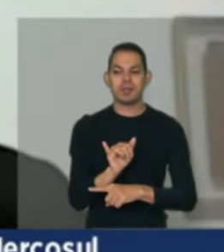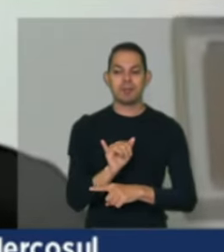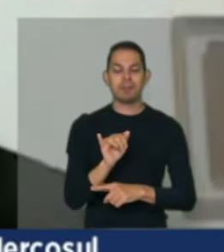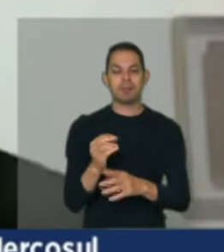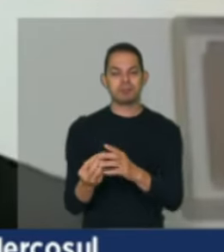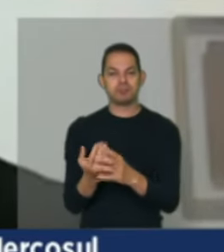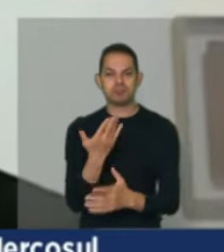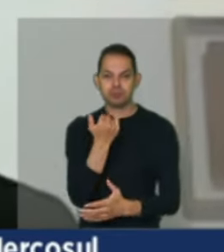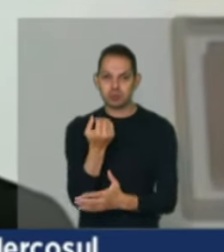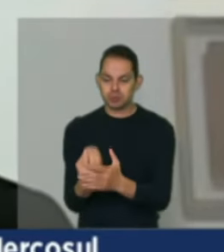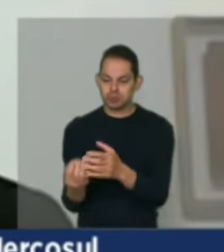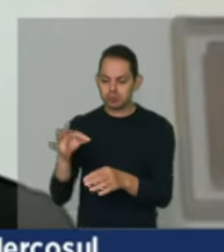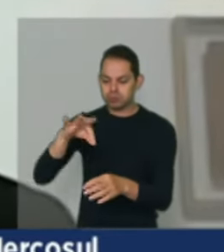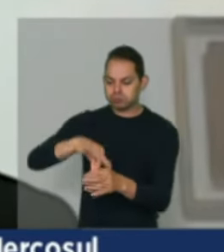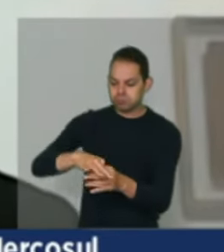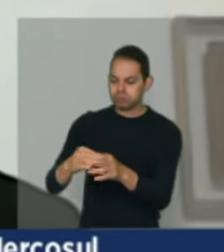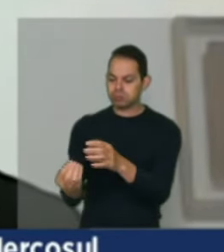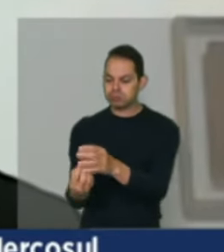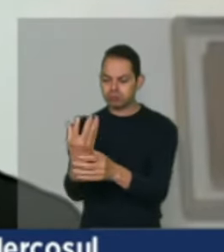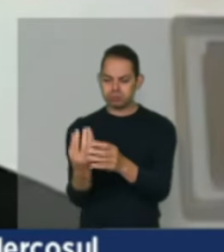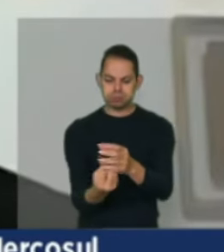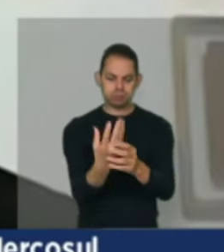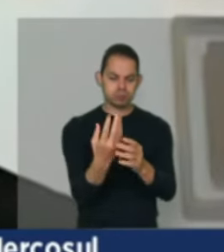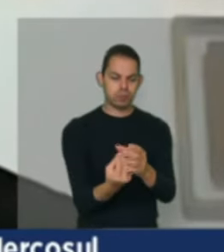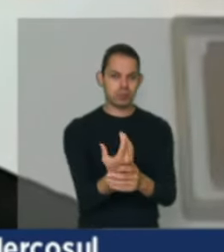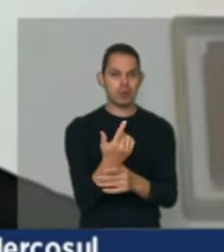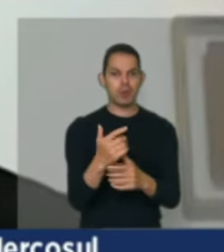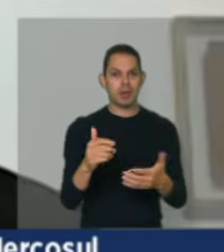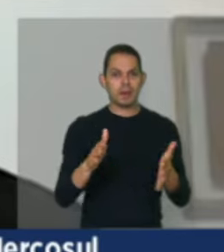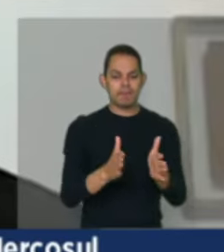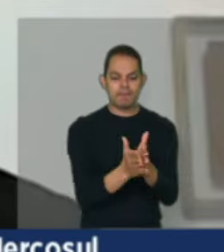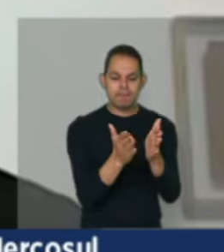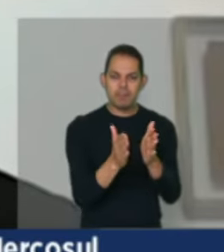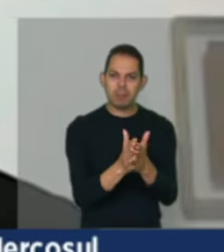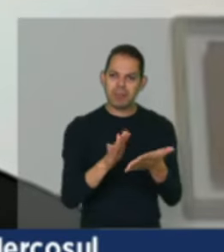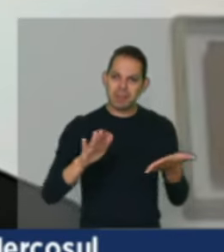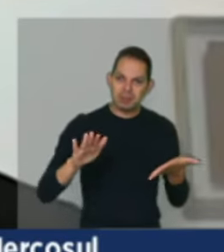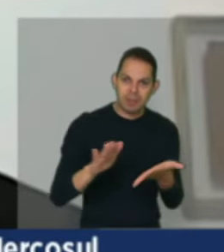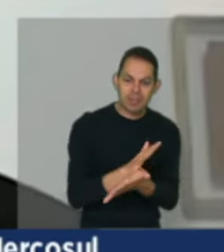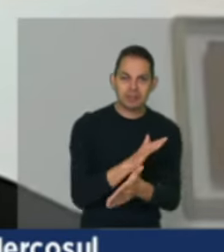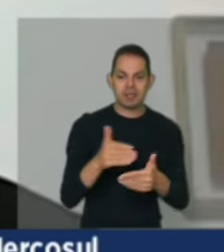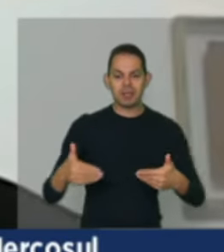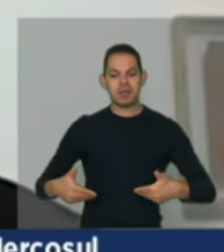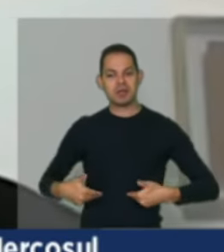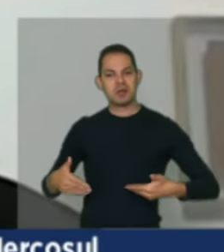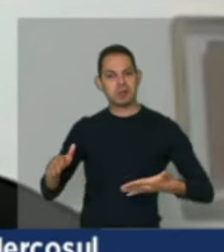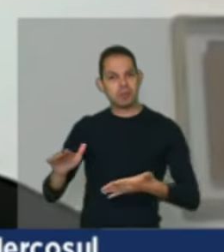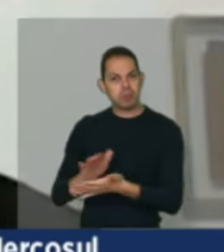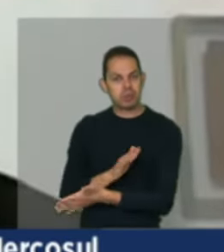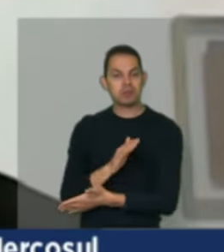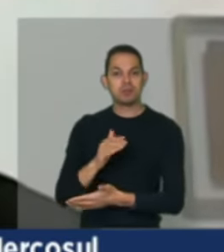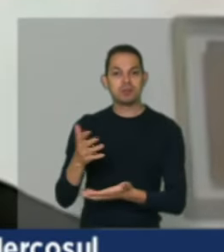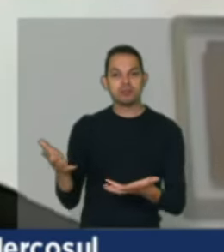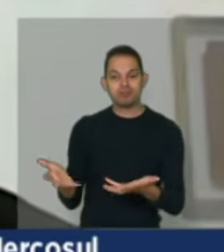alimentos, para combater a pobreza, a fome e o desenvolvimento em todo o mundo.